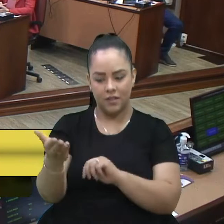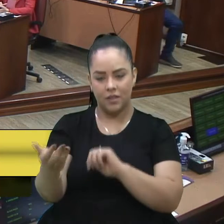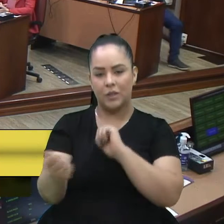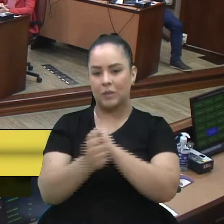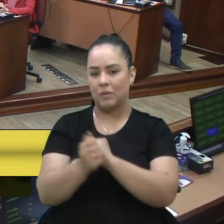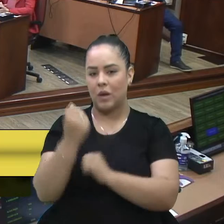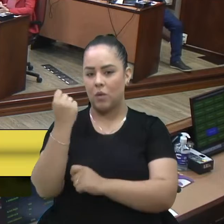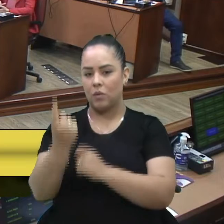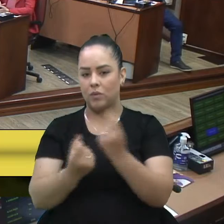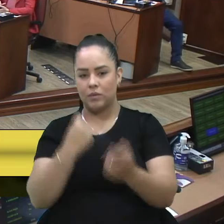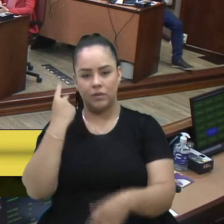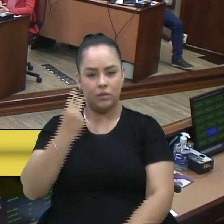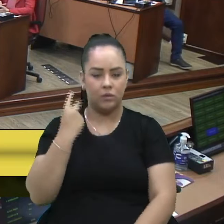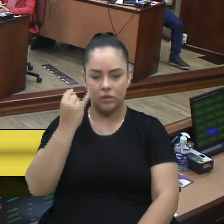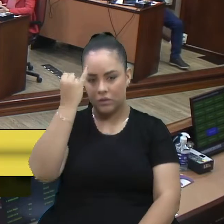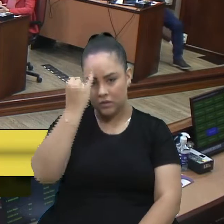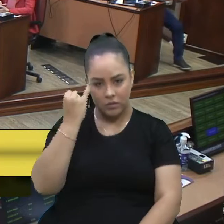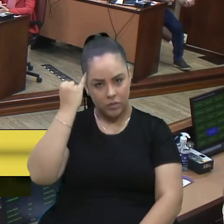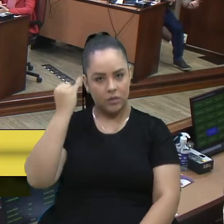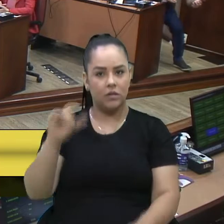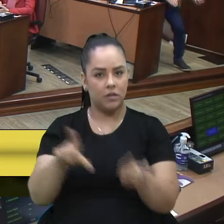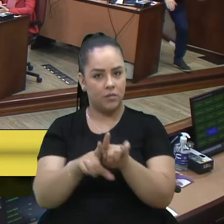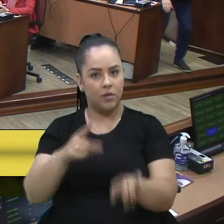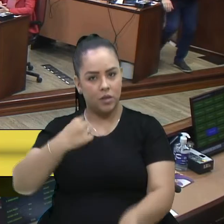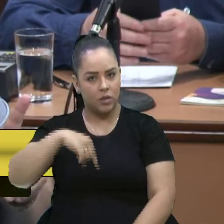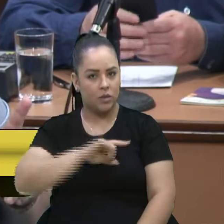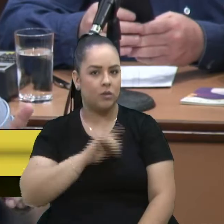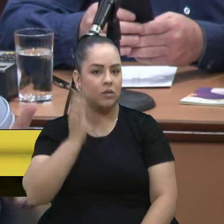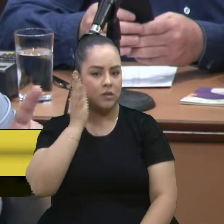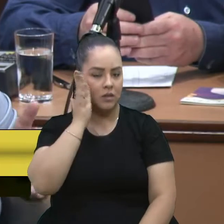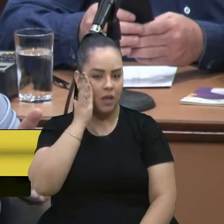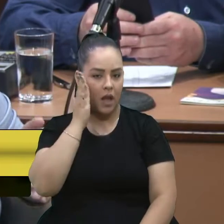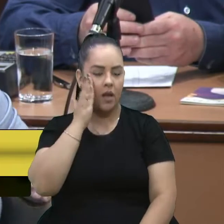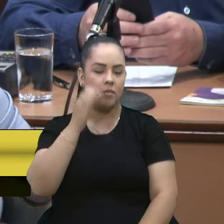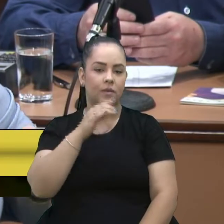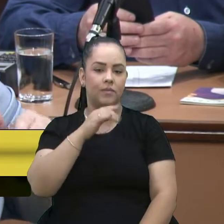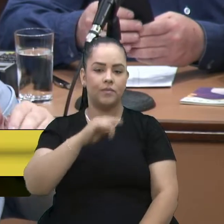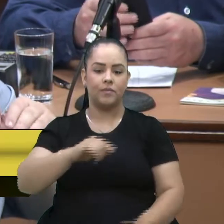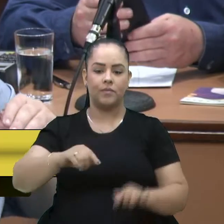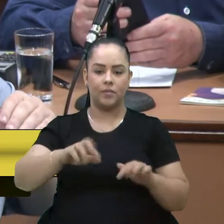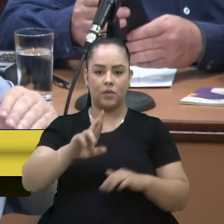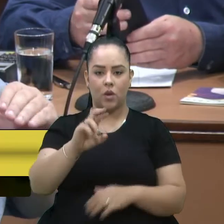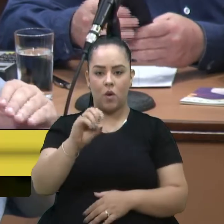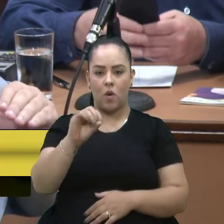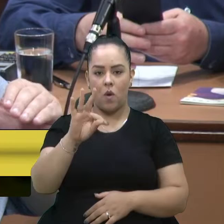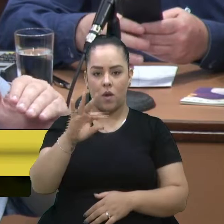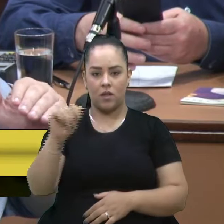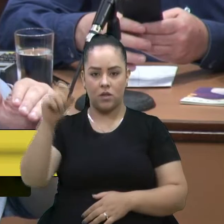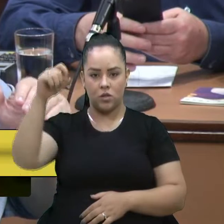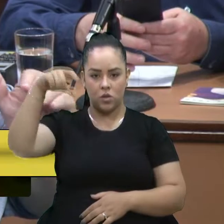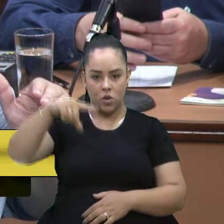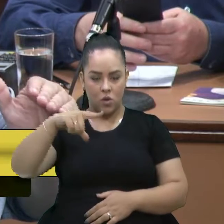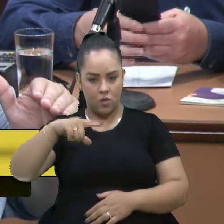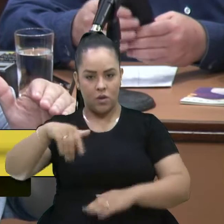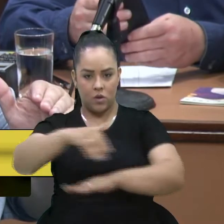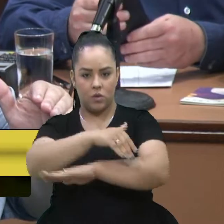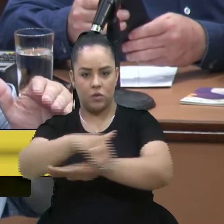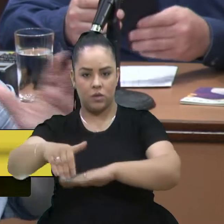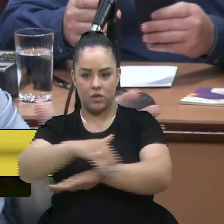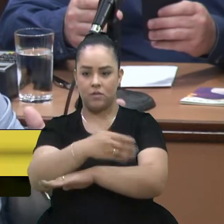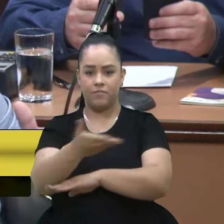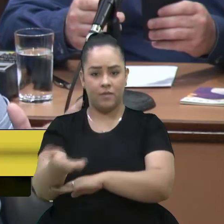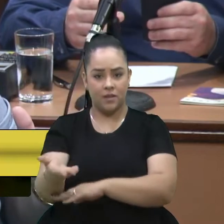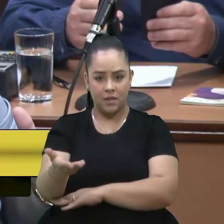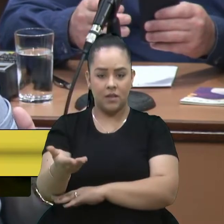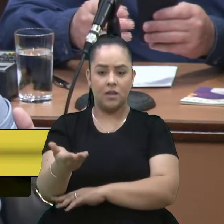D'Ambrós também. E a gente sabe o quanto essa Rota do Sol, hoje, ela seria uma via, praticamente, hoje,